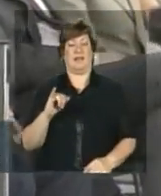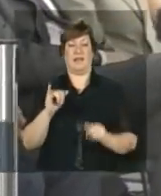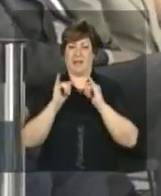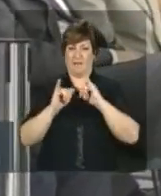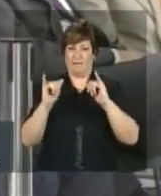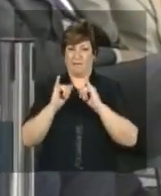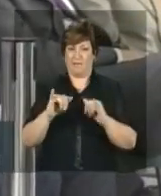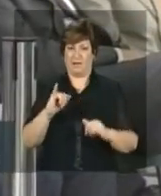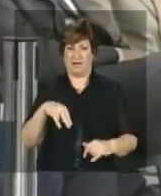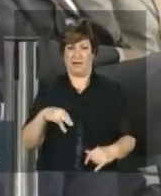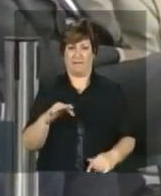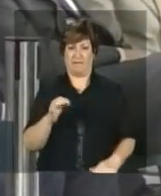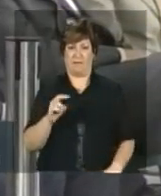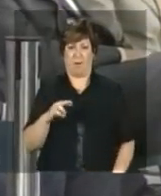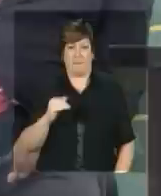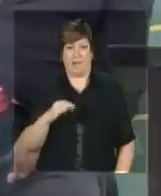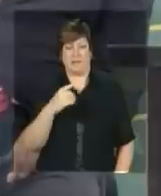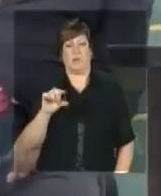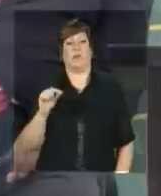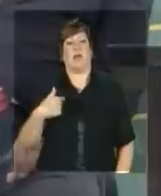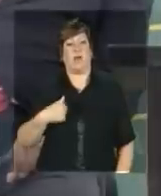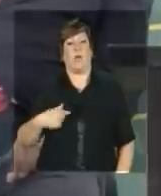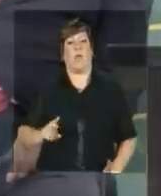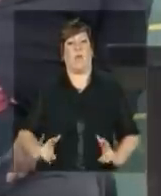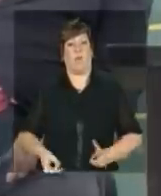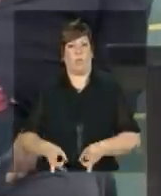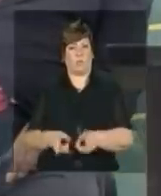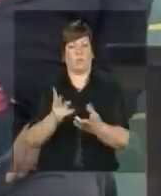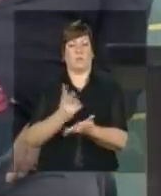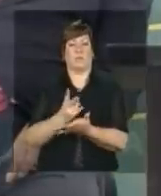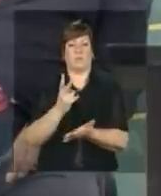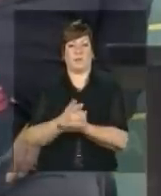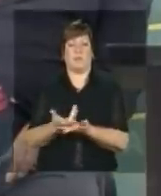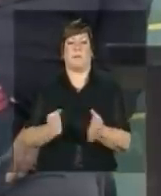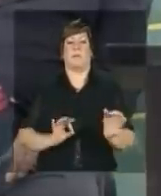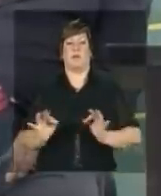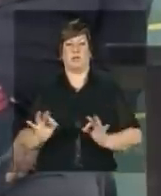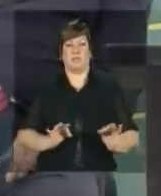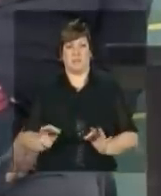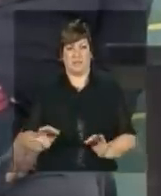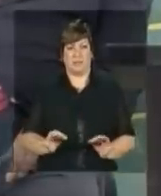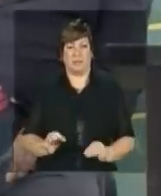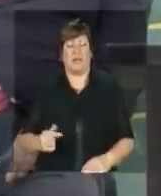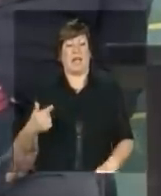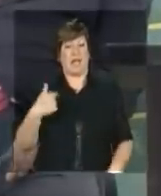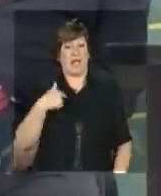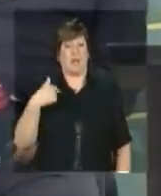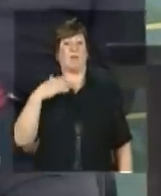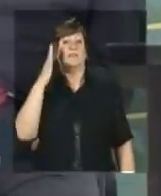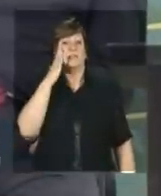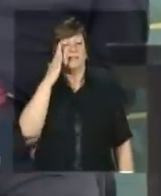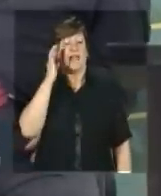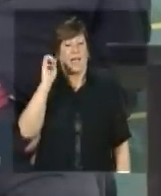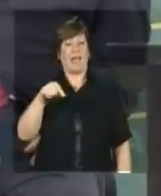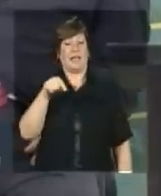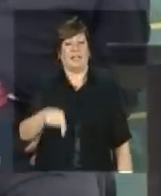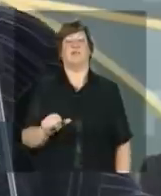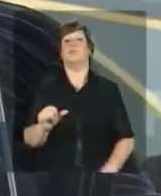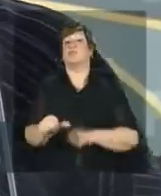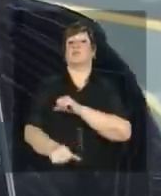eu continuo o mesmo projeto eu sei que é isso que transformará o Brasil